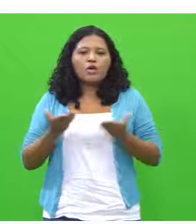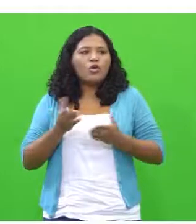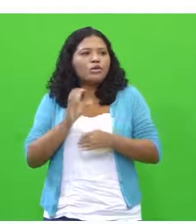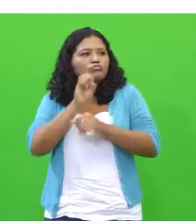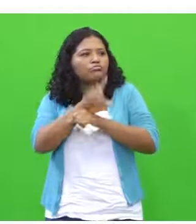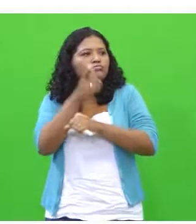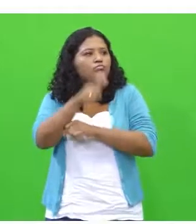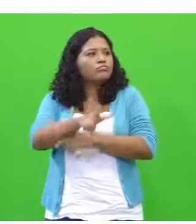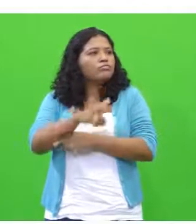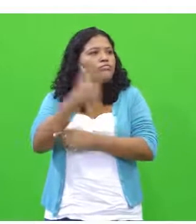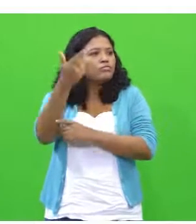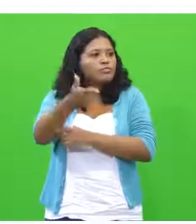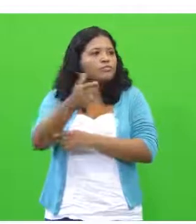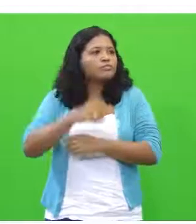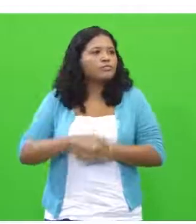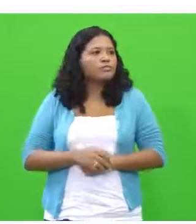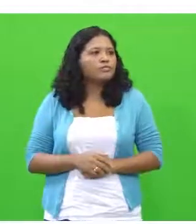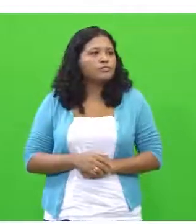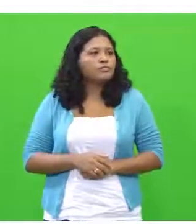próxima cartela.